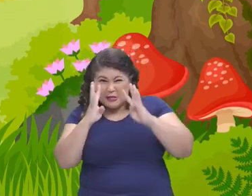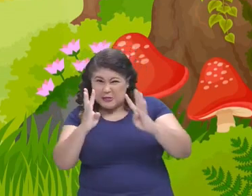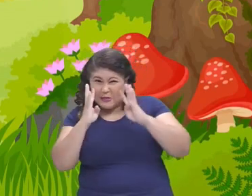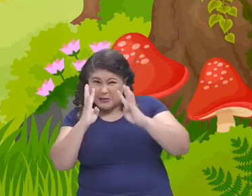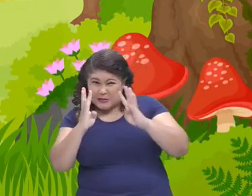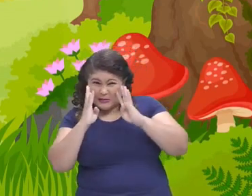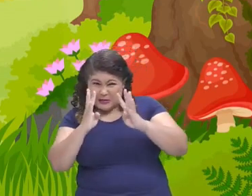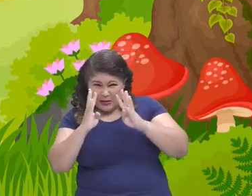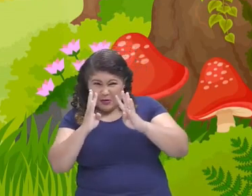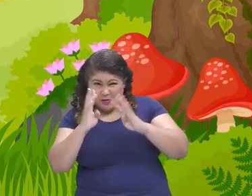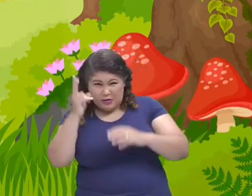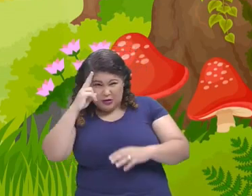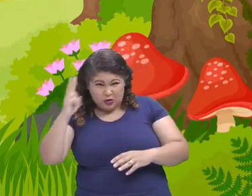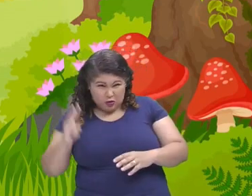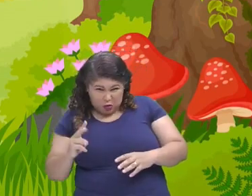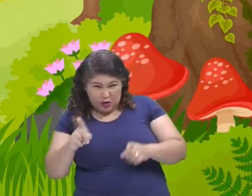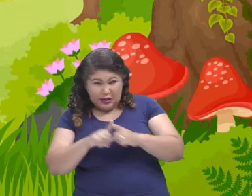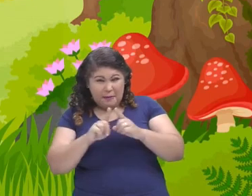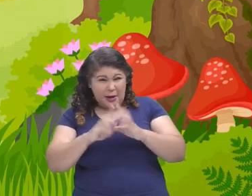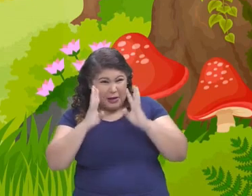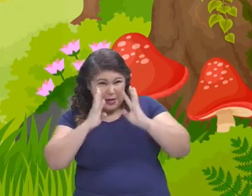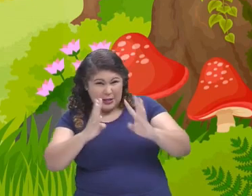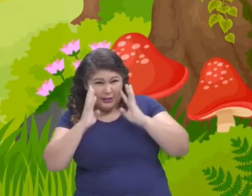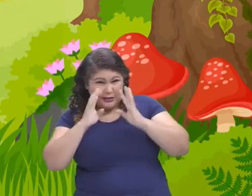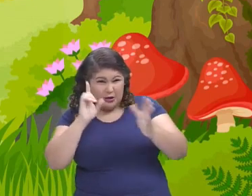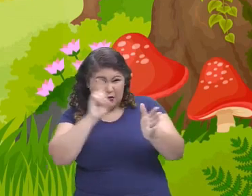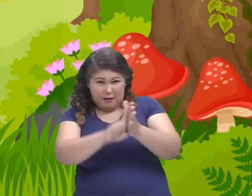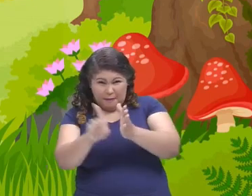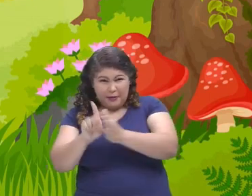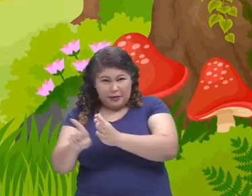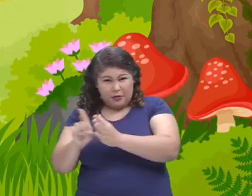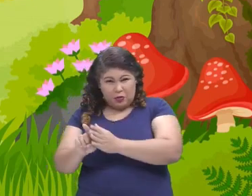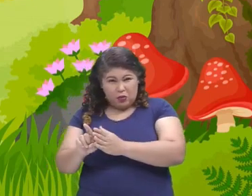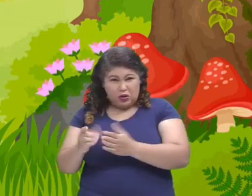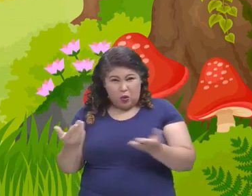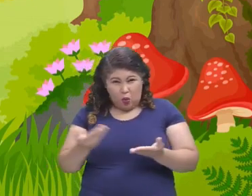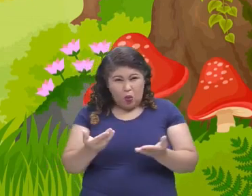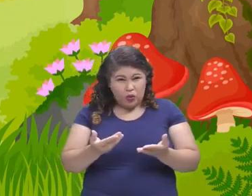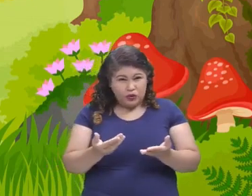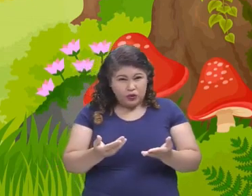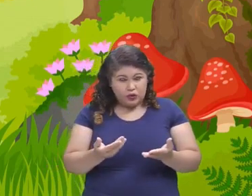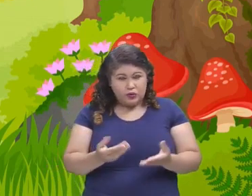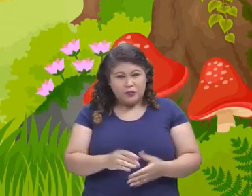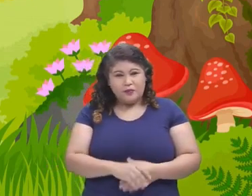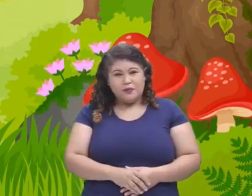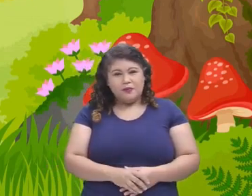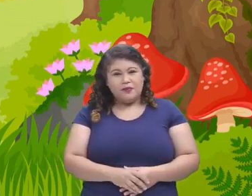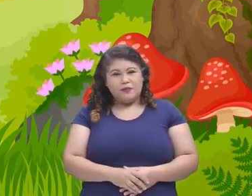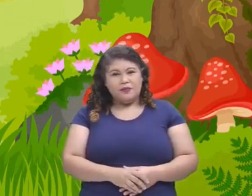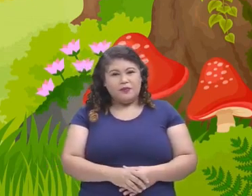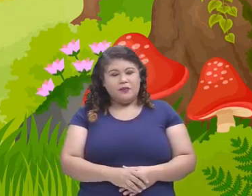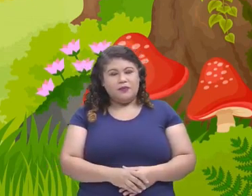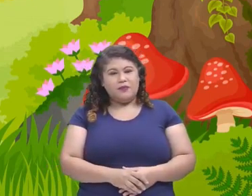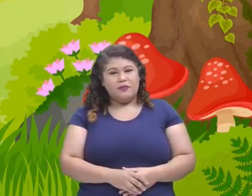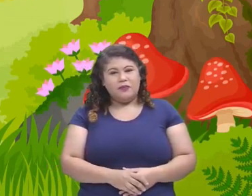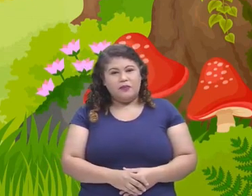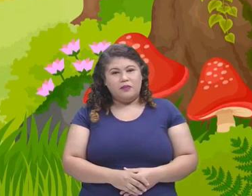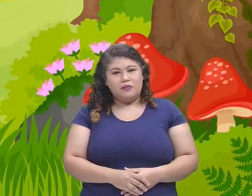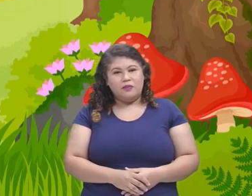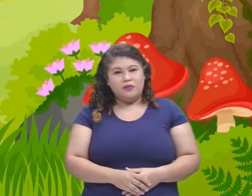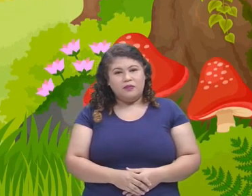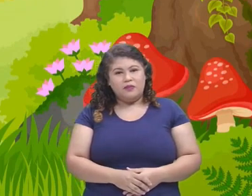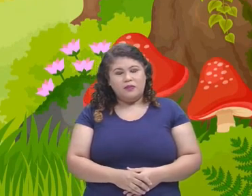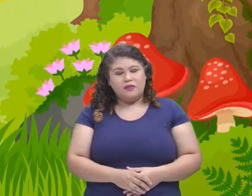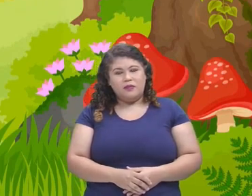ligadinhos nas nossas perguntas dos nossos desafios de hoje? Então, agora, crianças, vamos para o nosso próximo